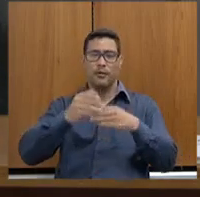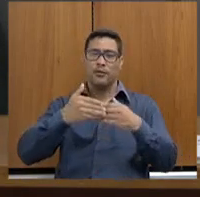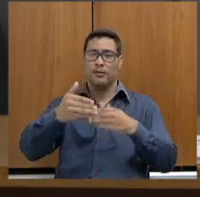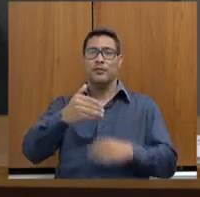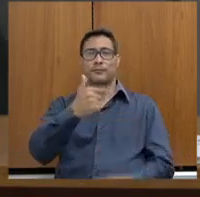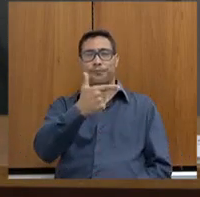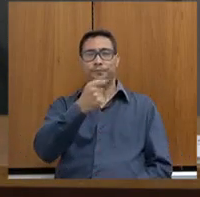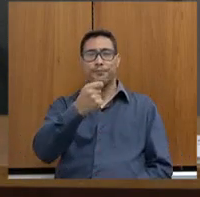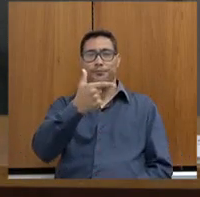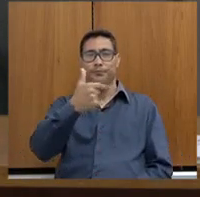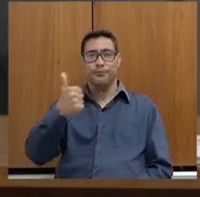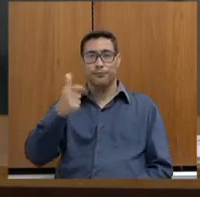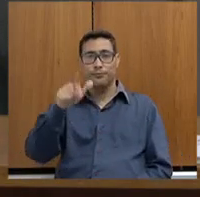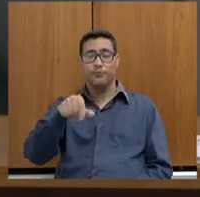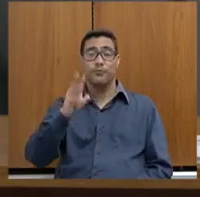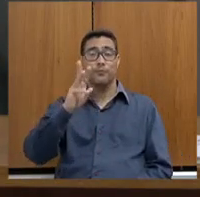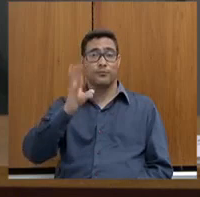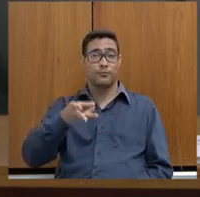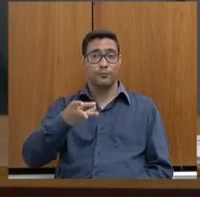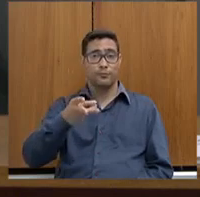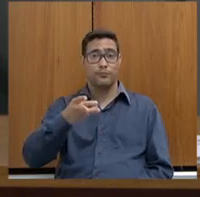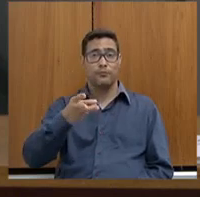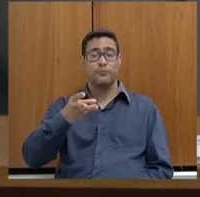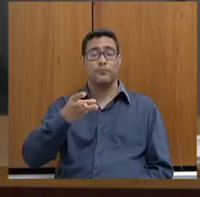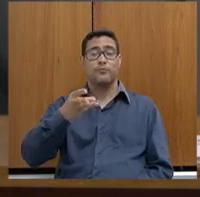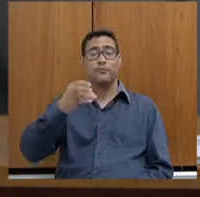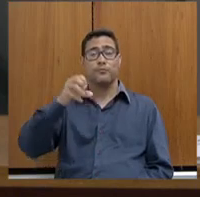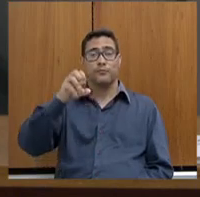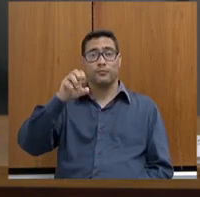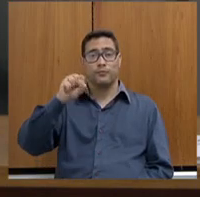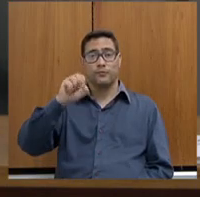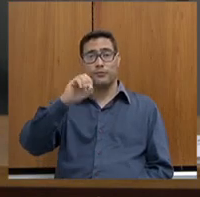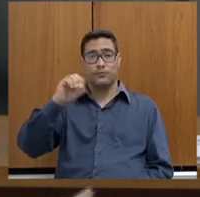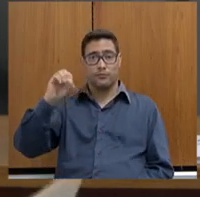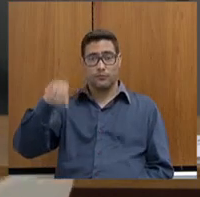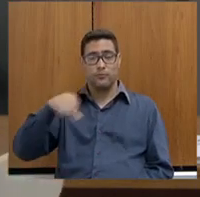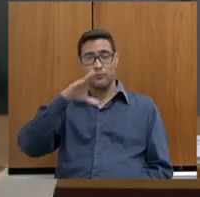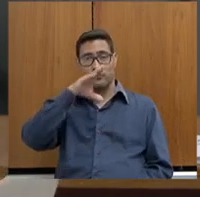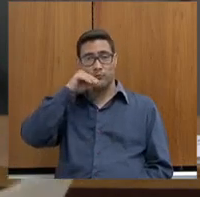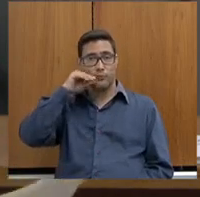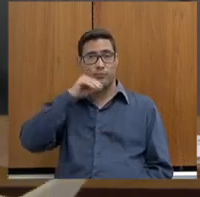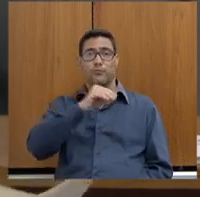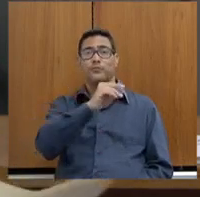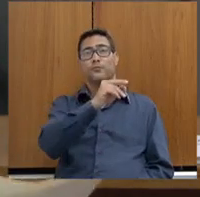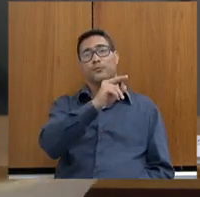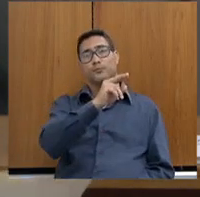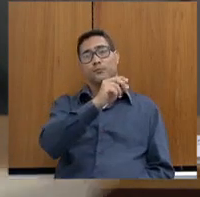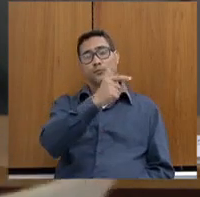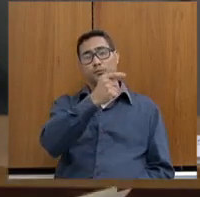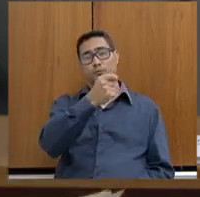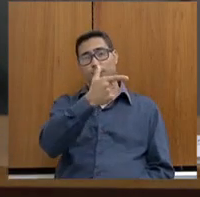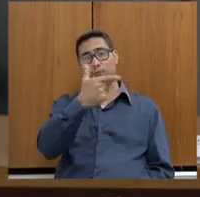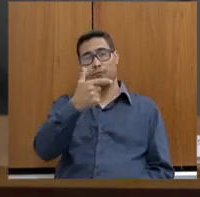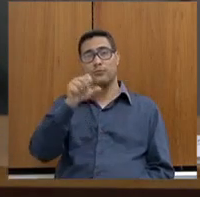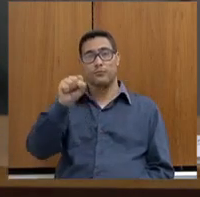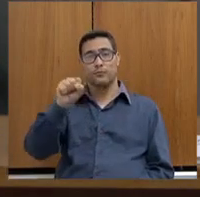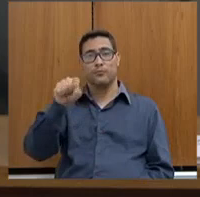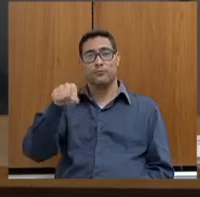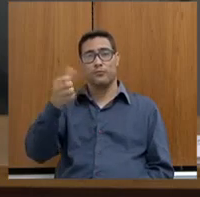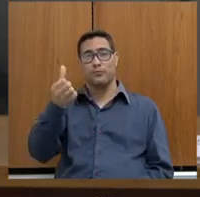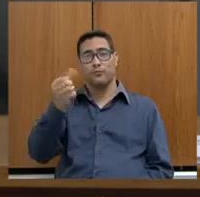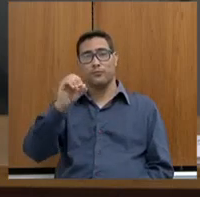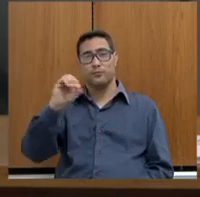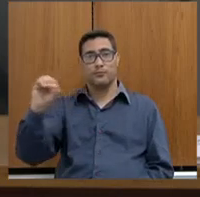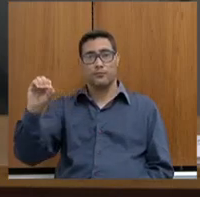2021, foram quase 3.800 servidores capacitados, em 2022, 8.600. Uns